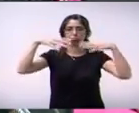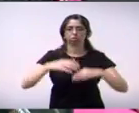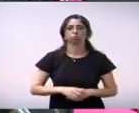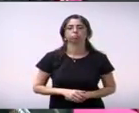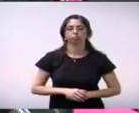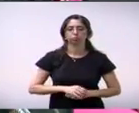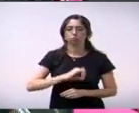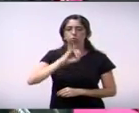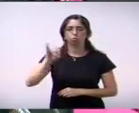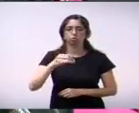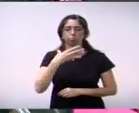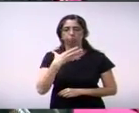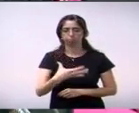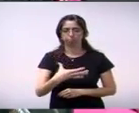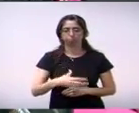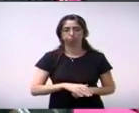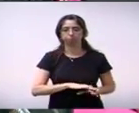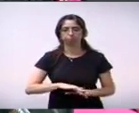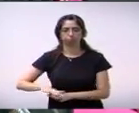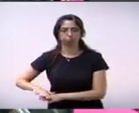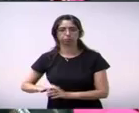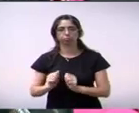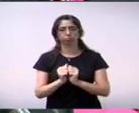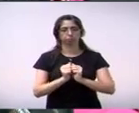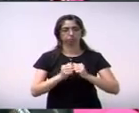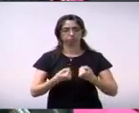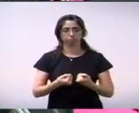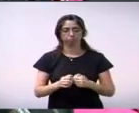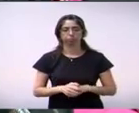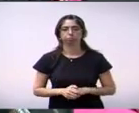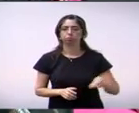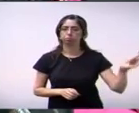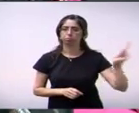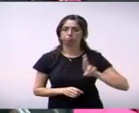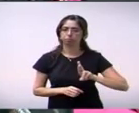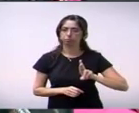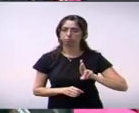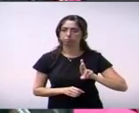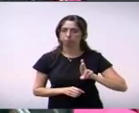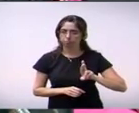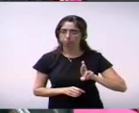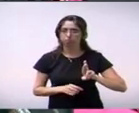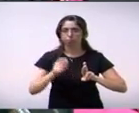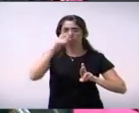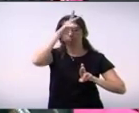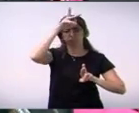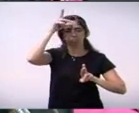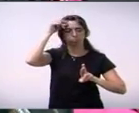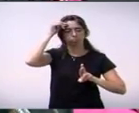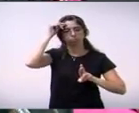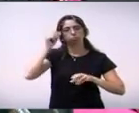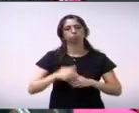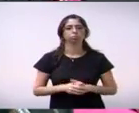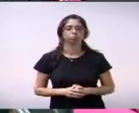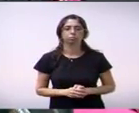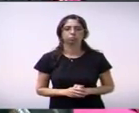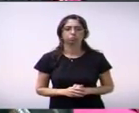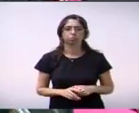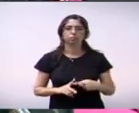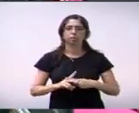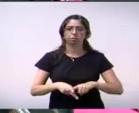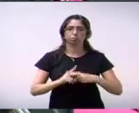154 do vereador Marquinho Feorella requer informações Executivo quanto à